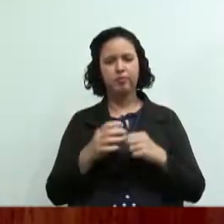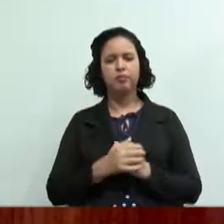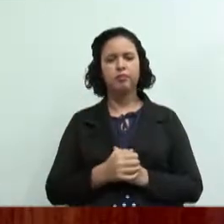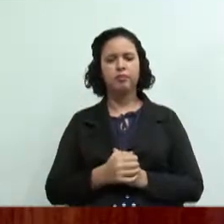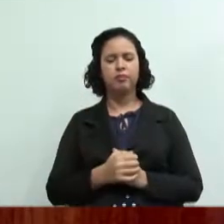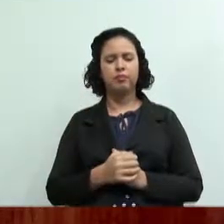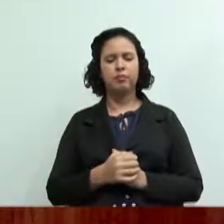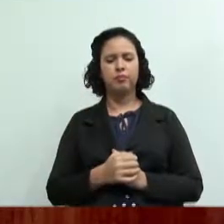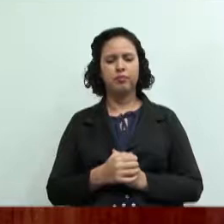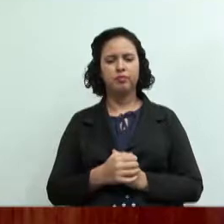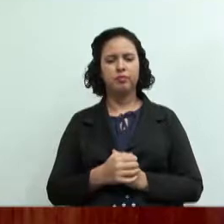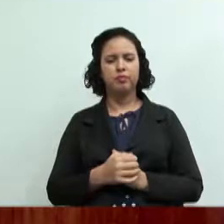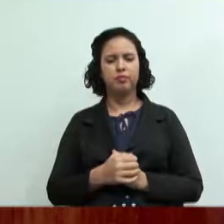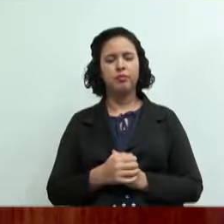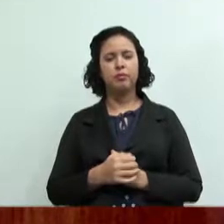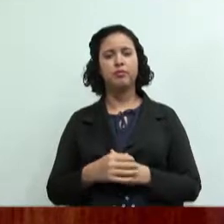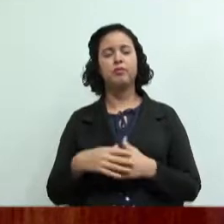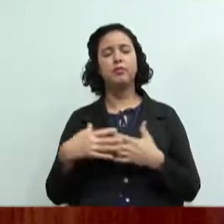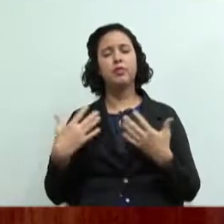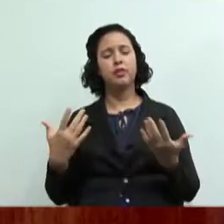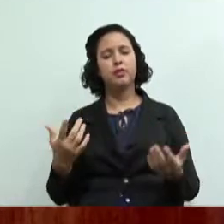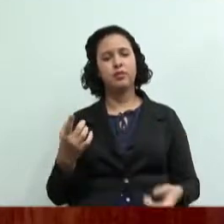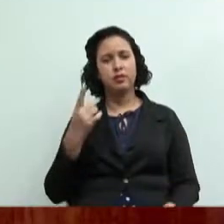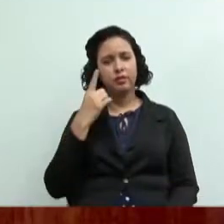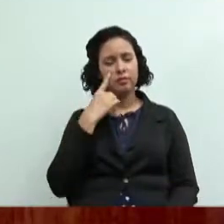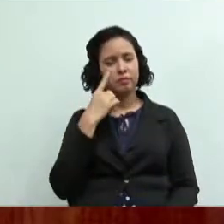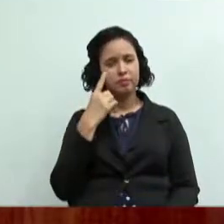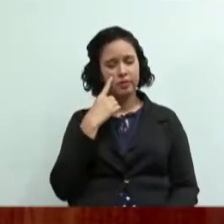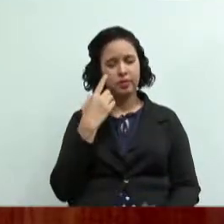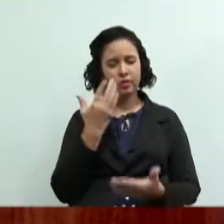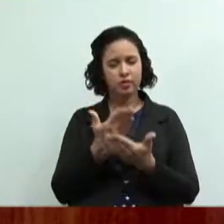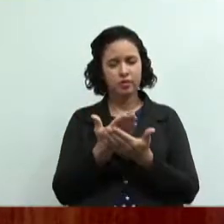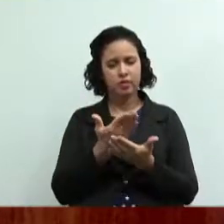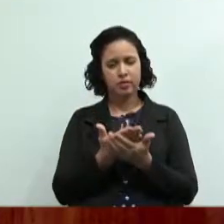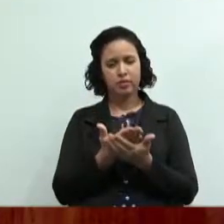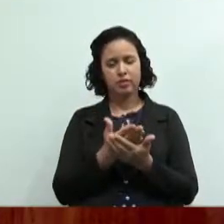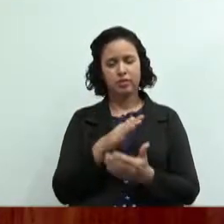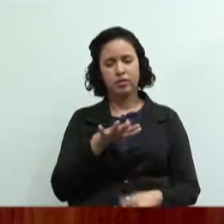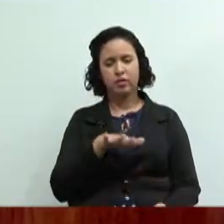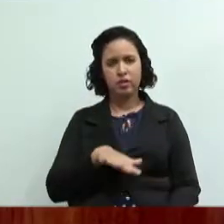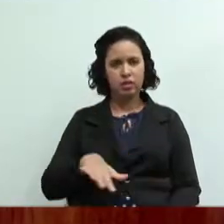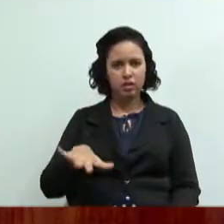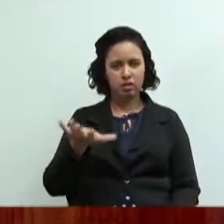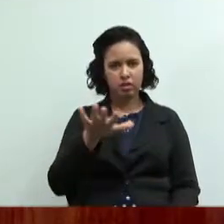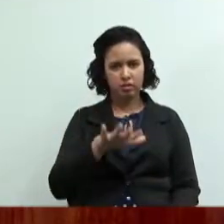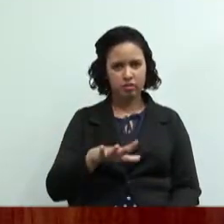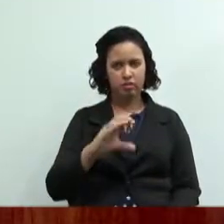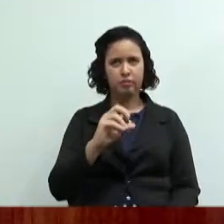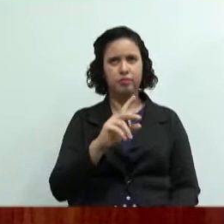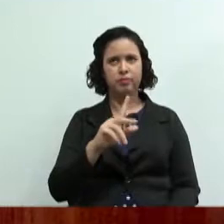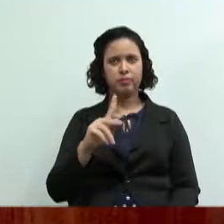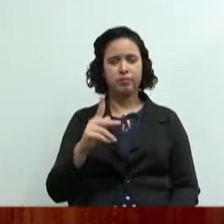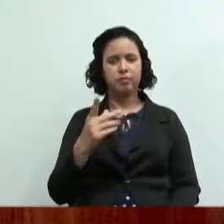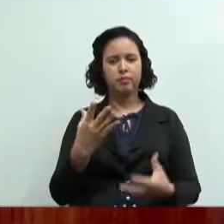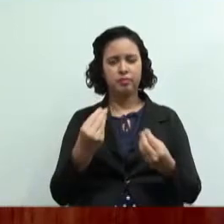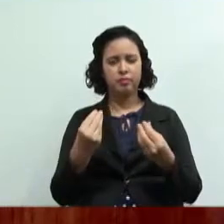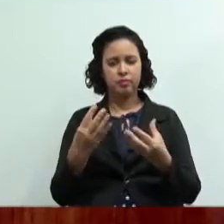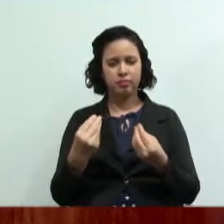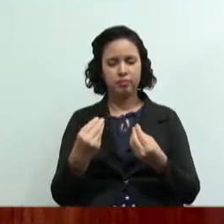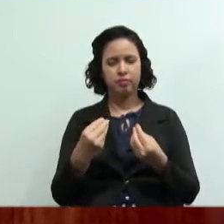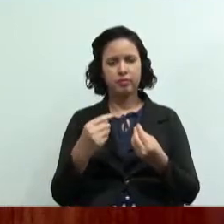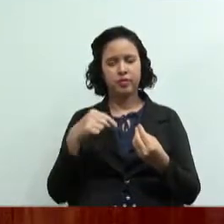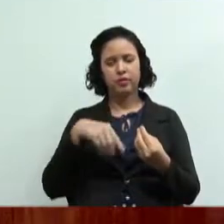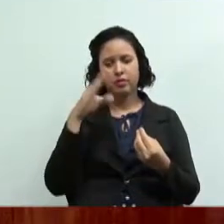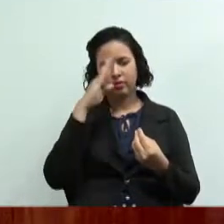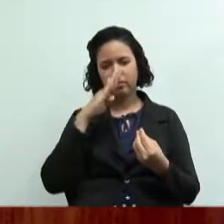então a gente viu nessa aula mais alguns ramos do cooperativismo então são muitos ramos no total no